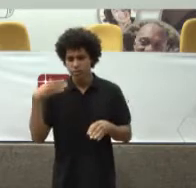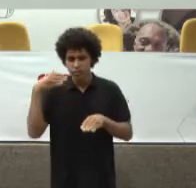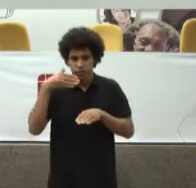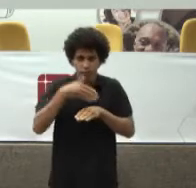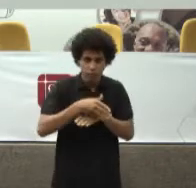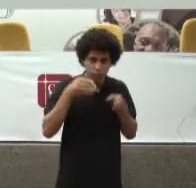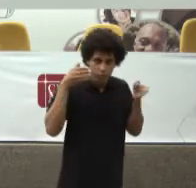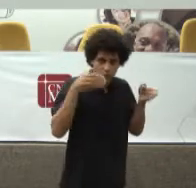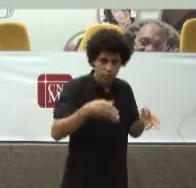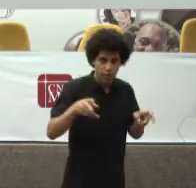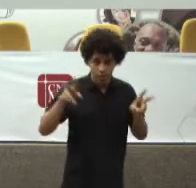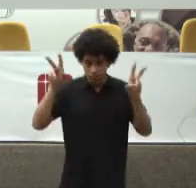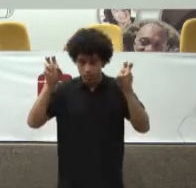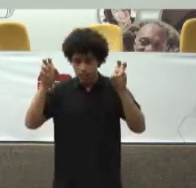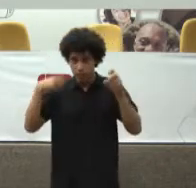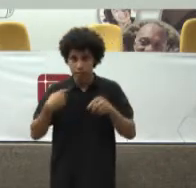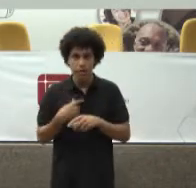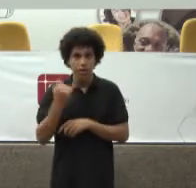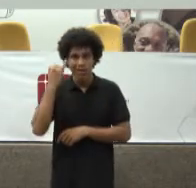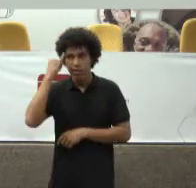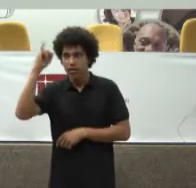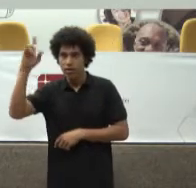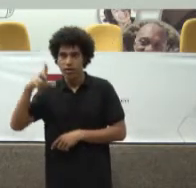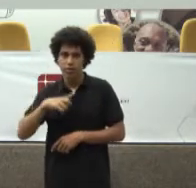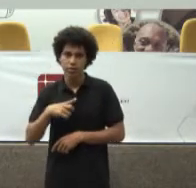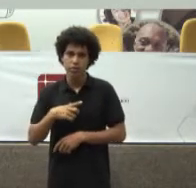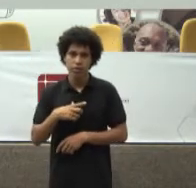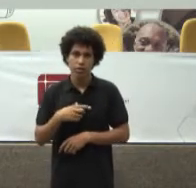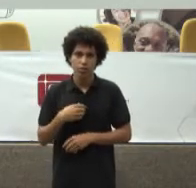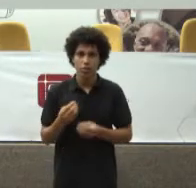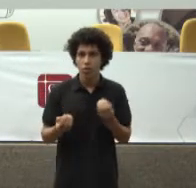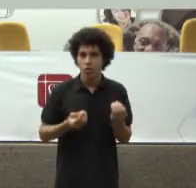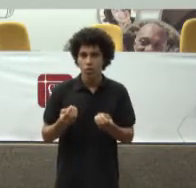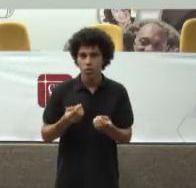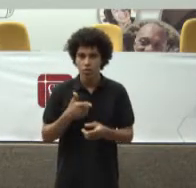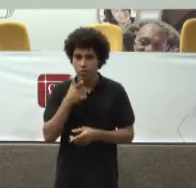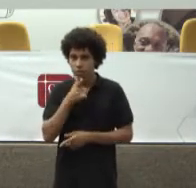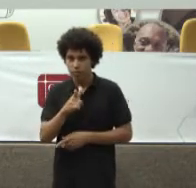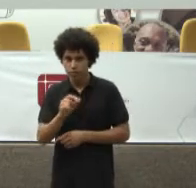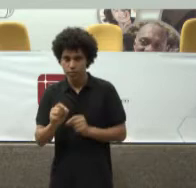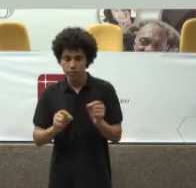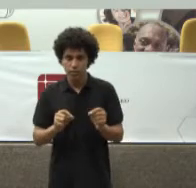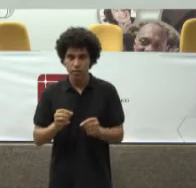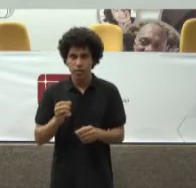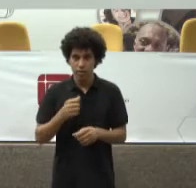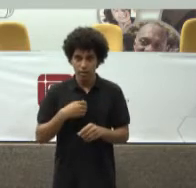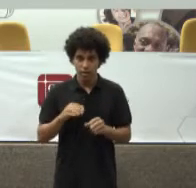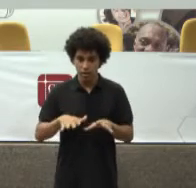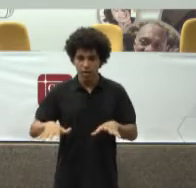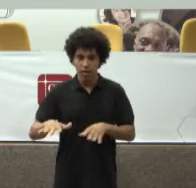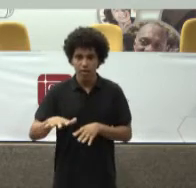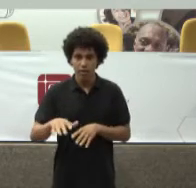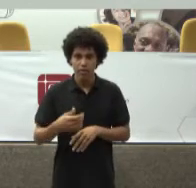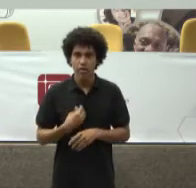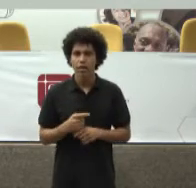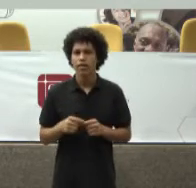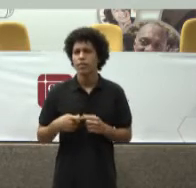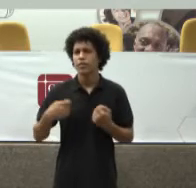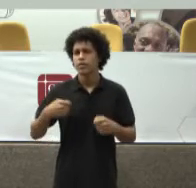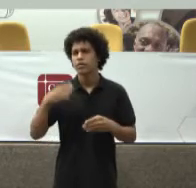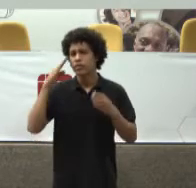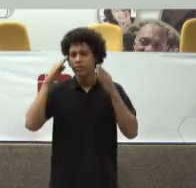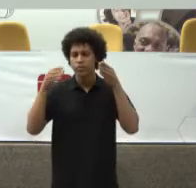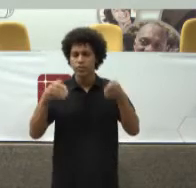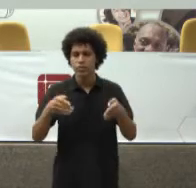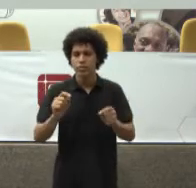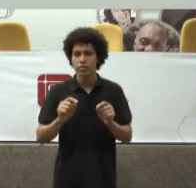A melhor A forma Do Ministério Público Atuar nessa área É fundamental Alguns pressupostos Para que se entenda Exatamente o que eu penso